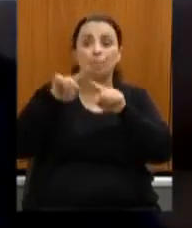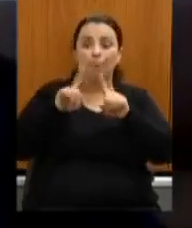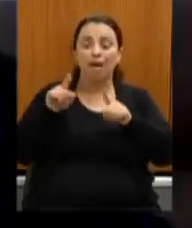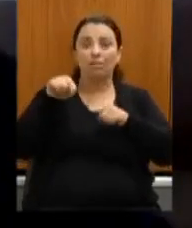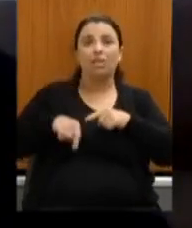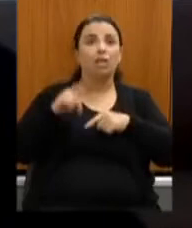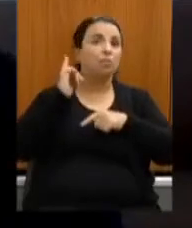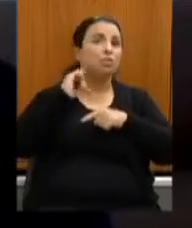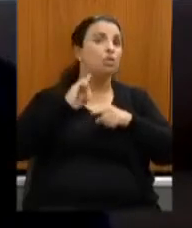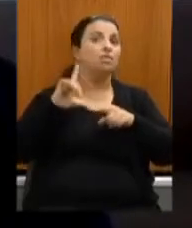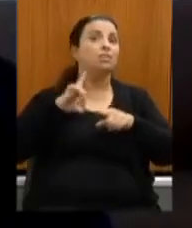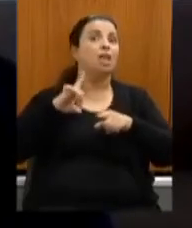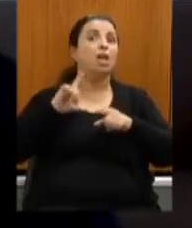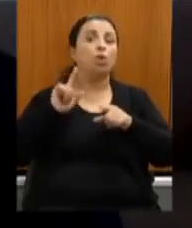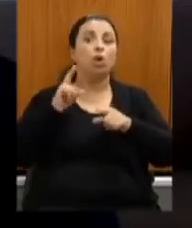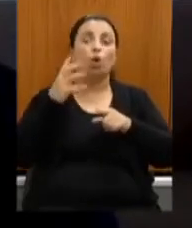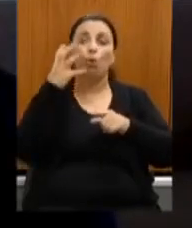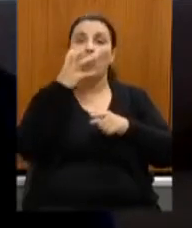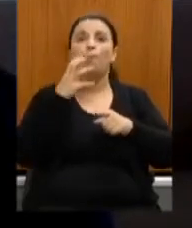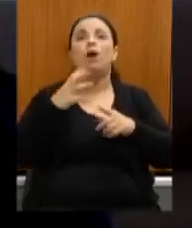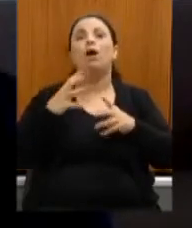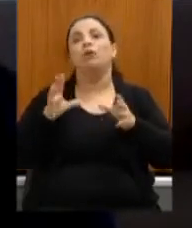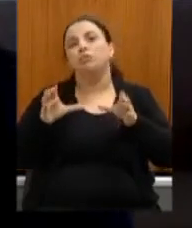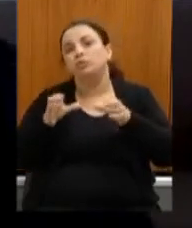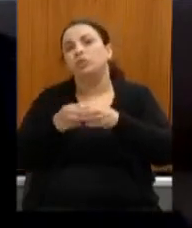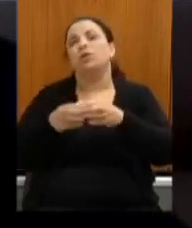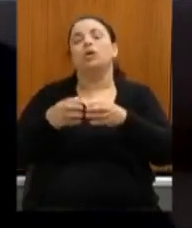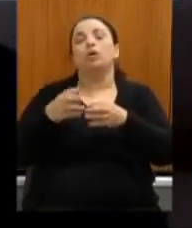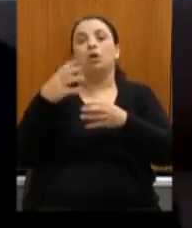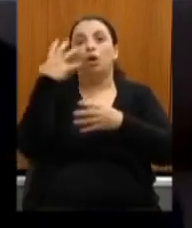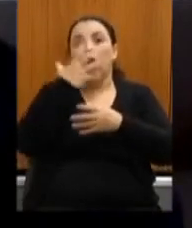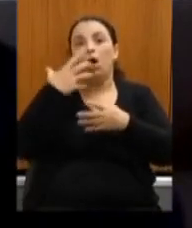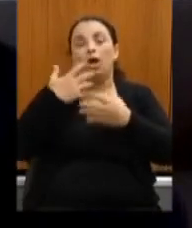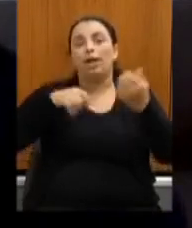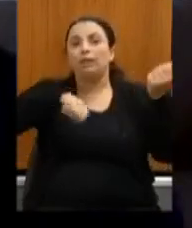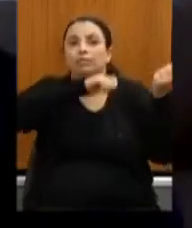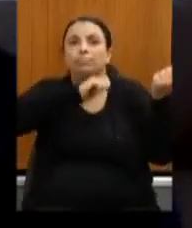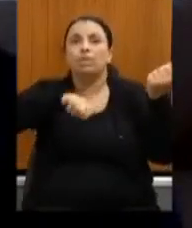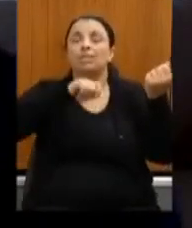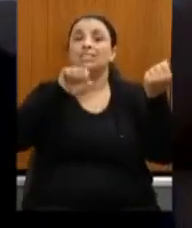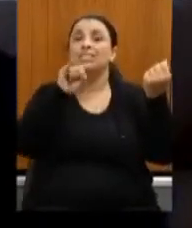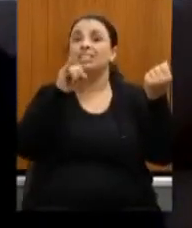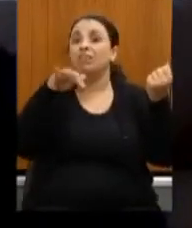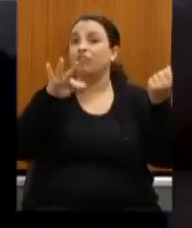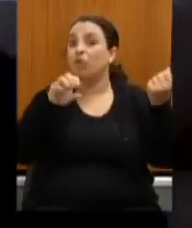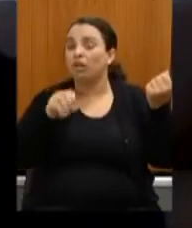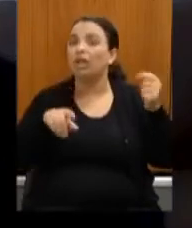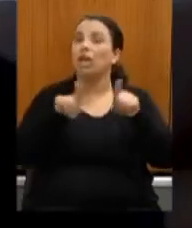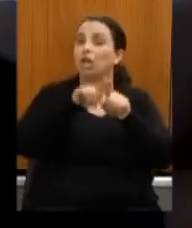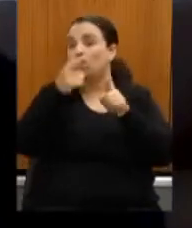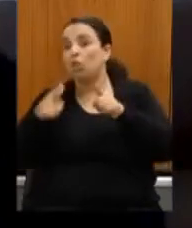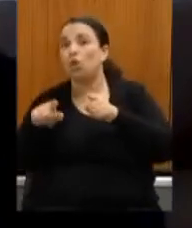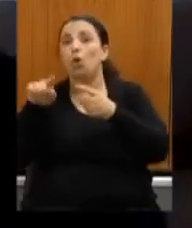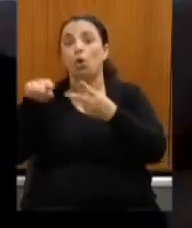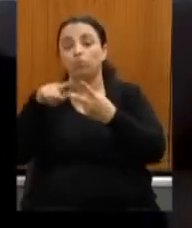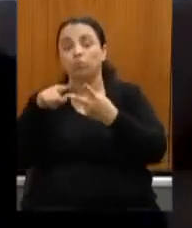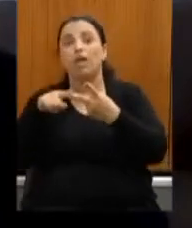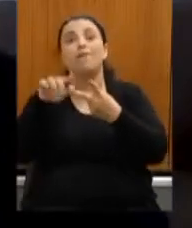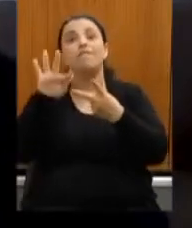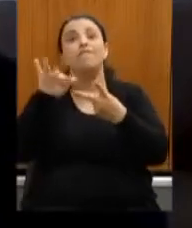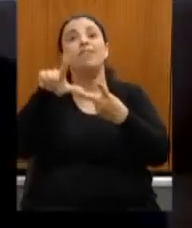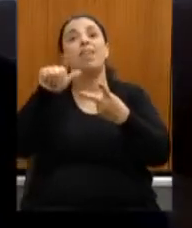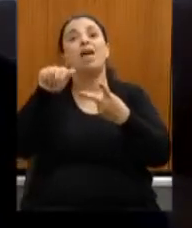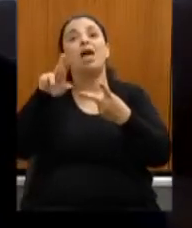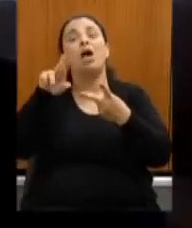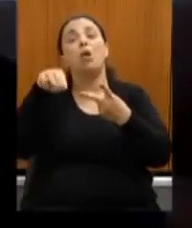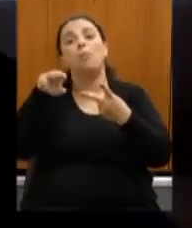uma orquestra filarmônica as orquestras filarmônicas como o próprio nome indica filos